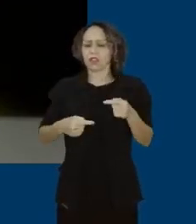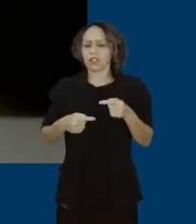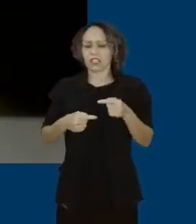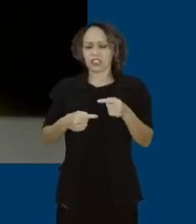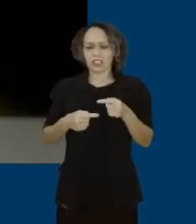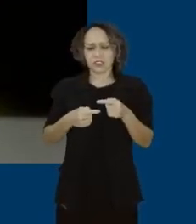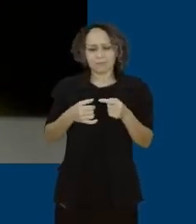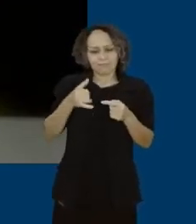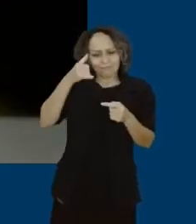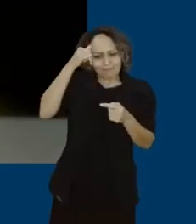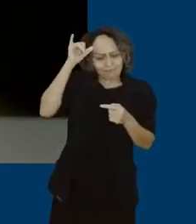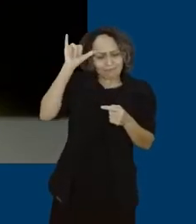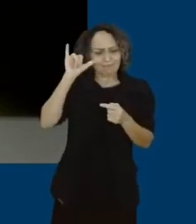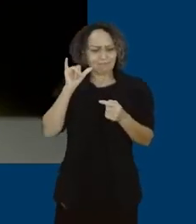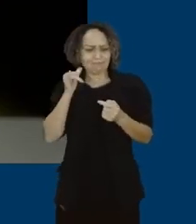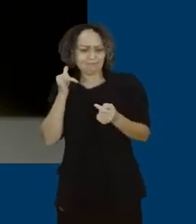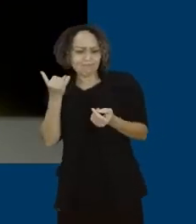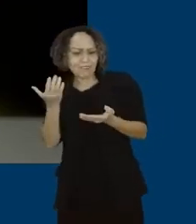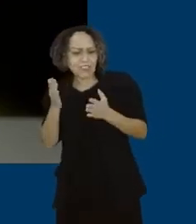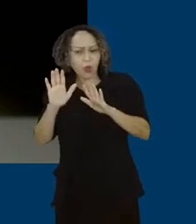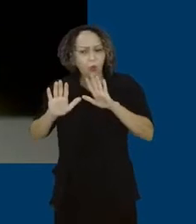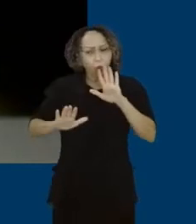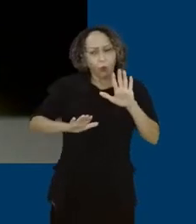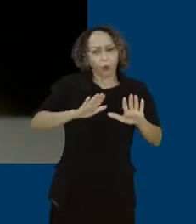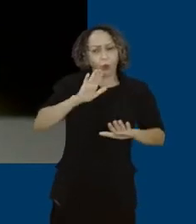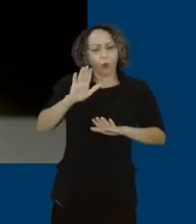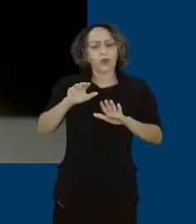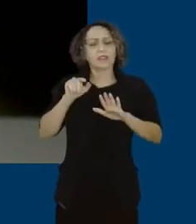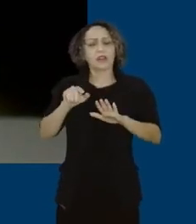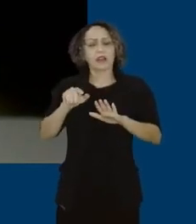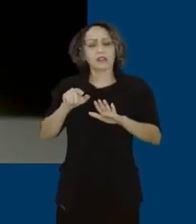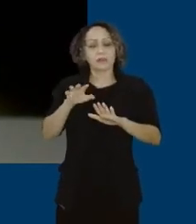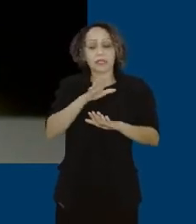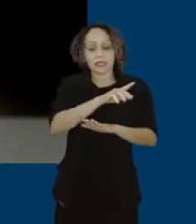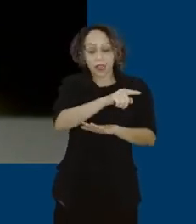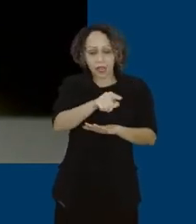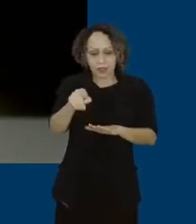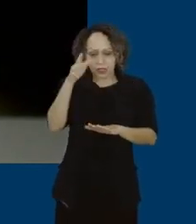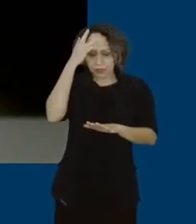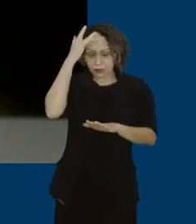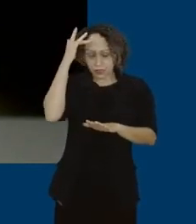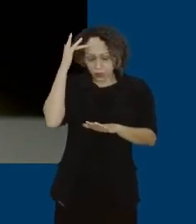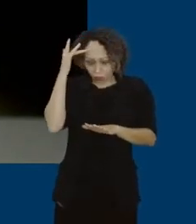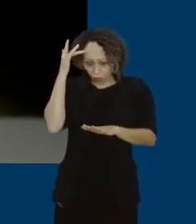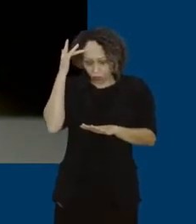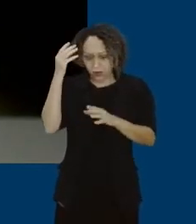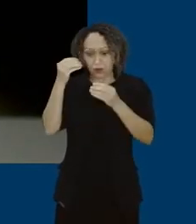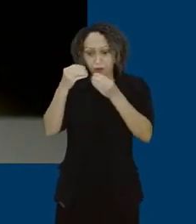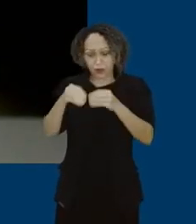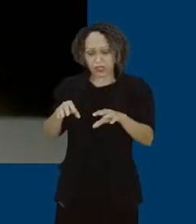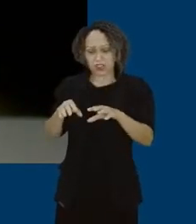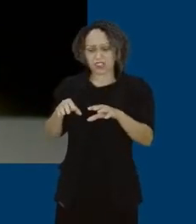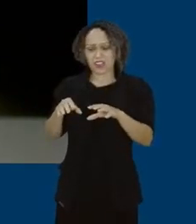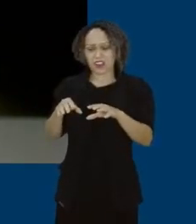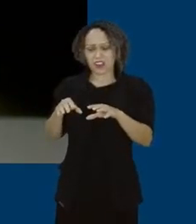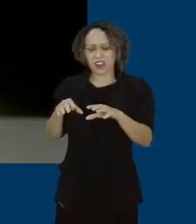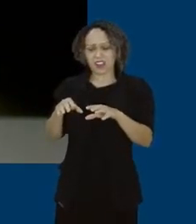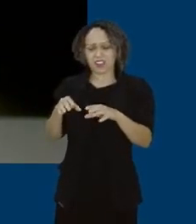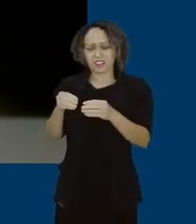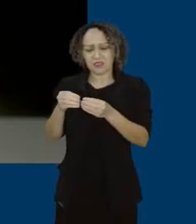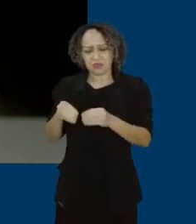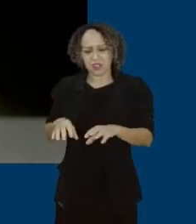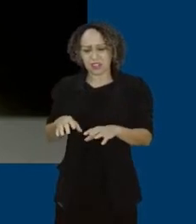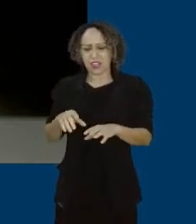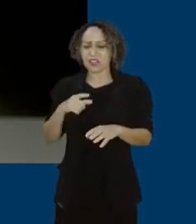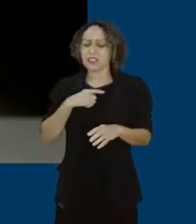e de direitos para que esses atingidos tenham preservado o seu nível de vida,